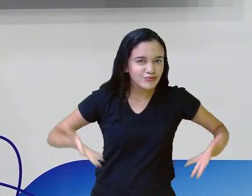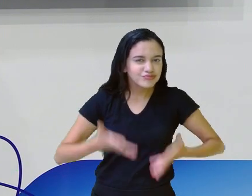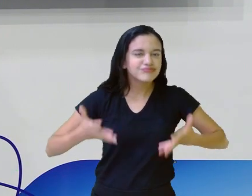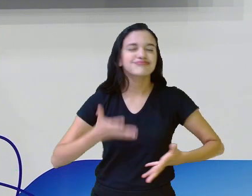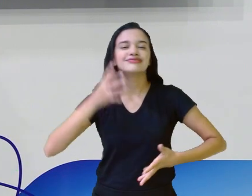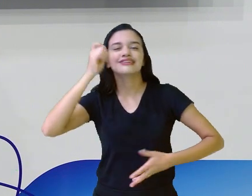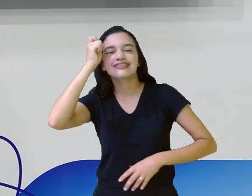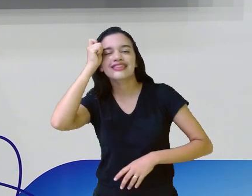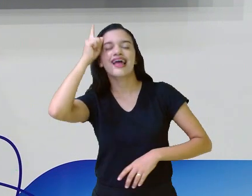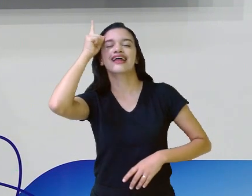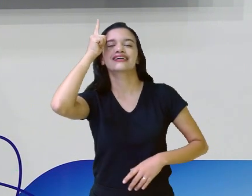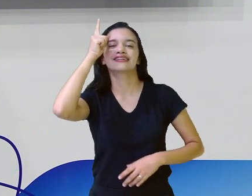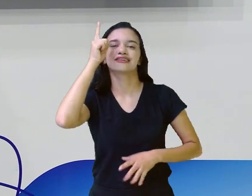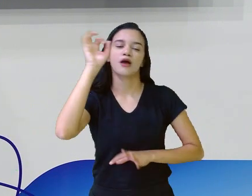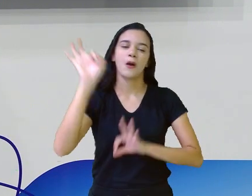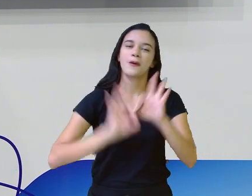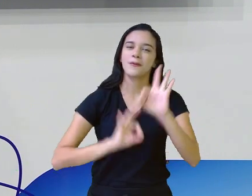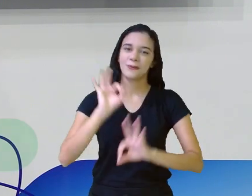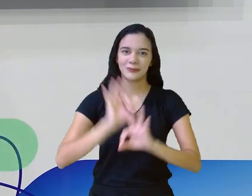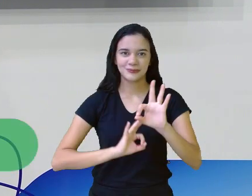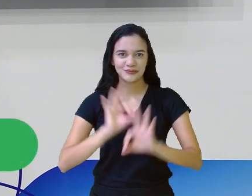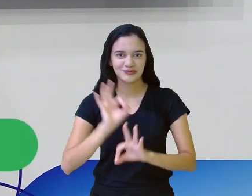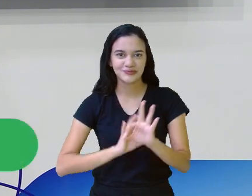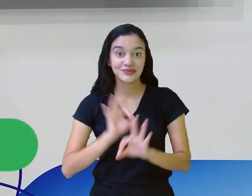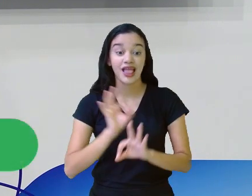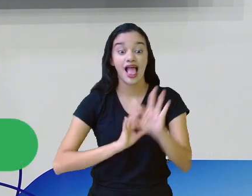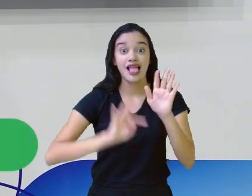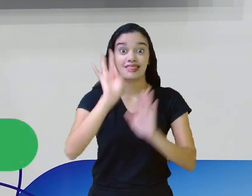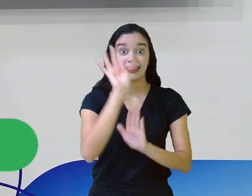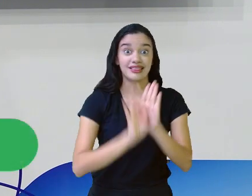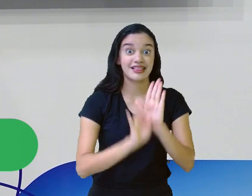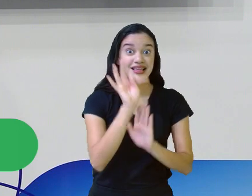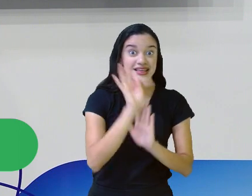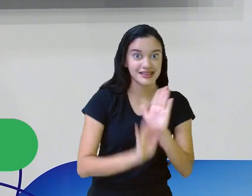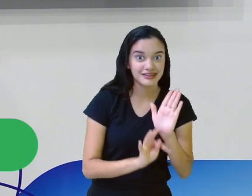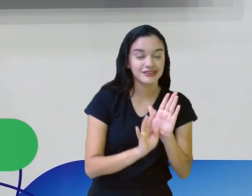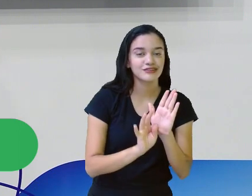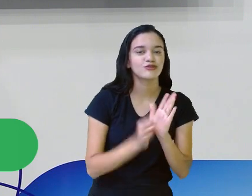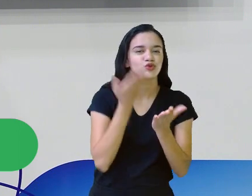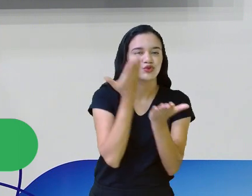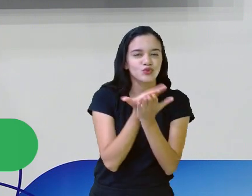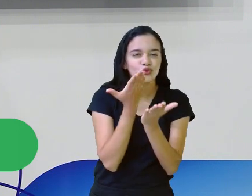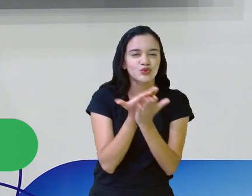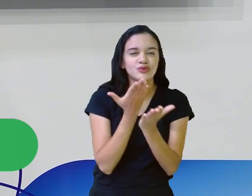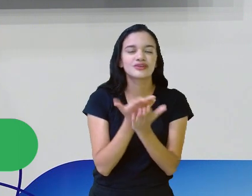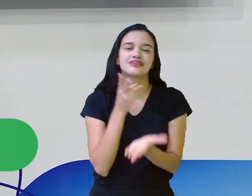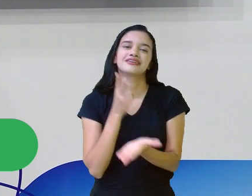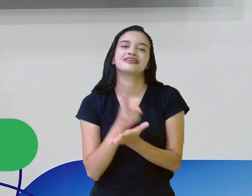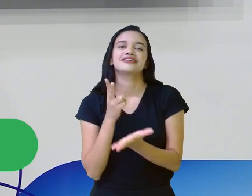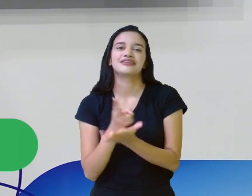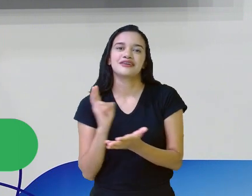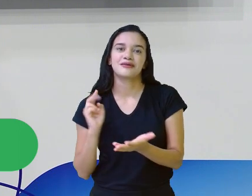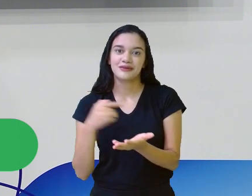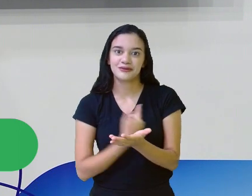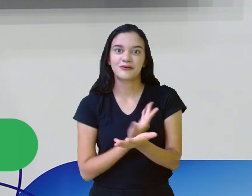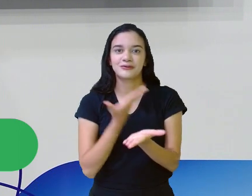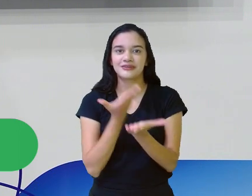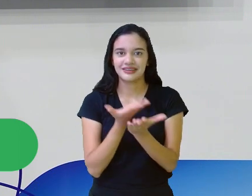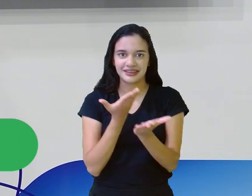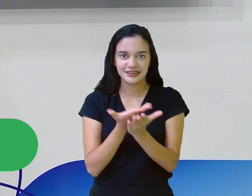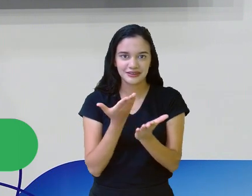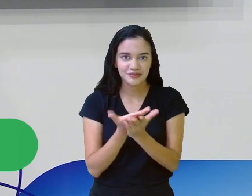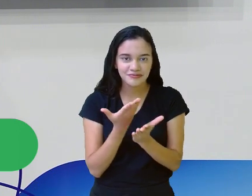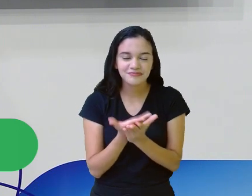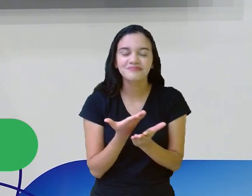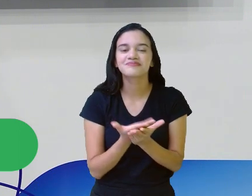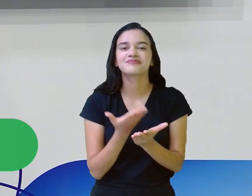criação, da elaboração de textos aí, estudando muito, sempre aqui nas nossas aulas, trabalhando